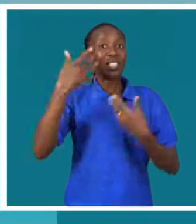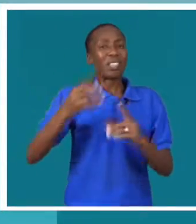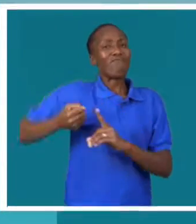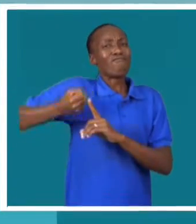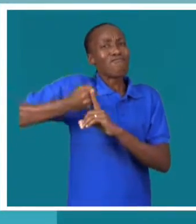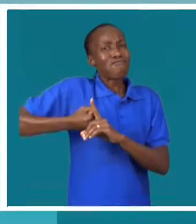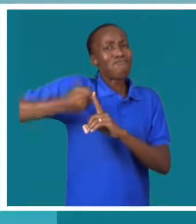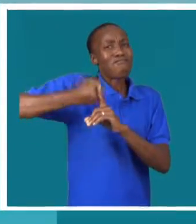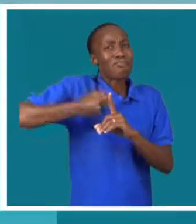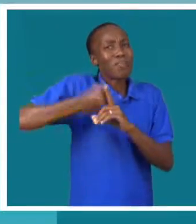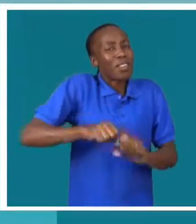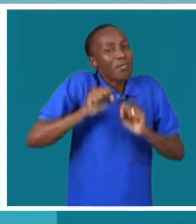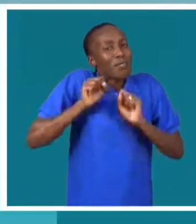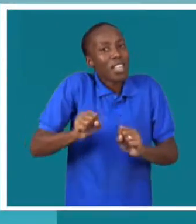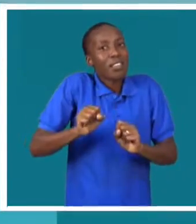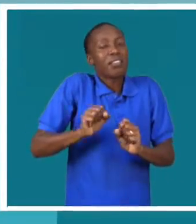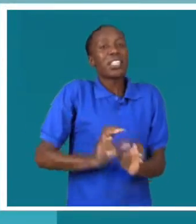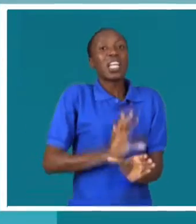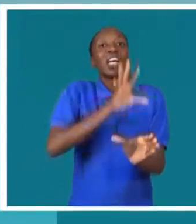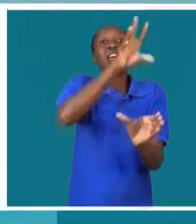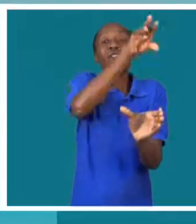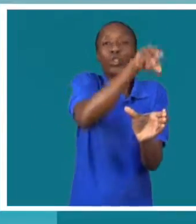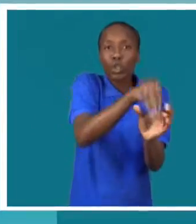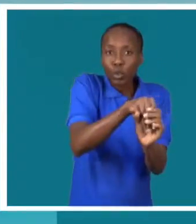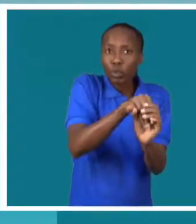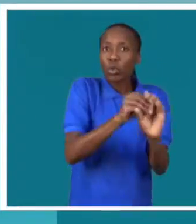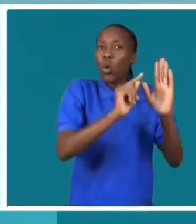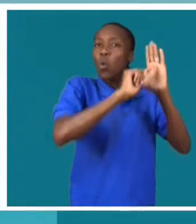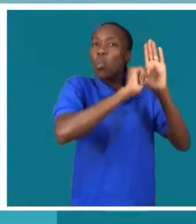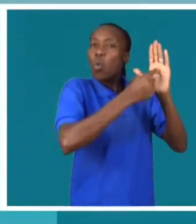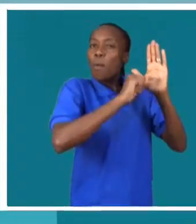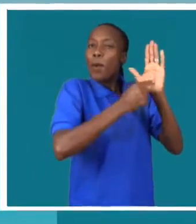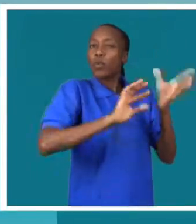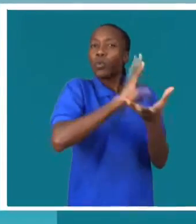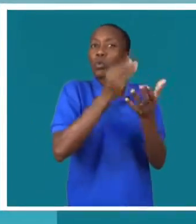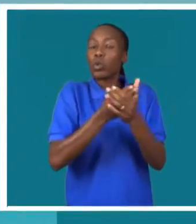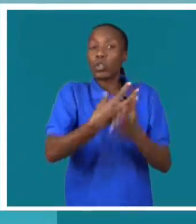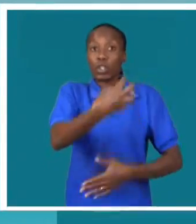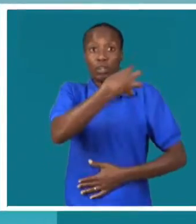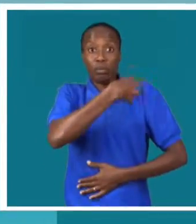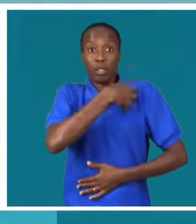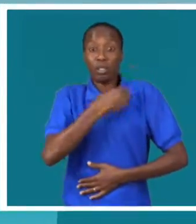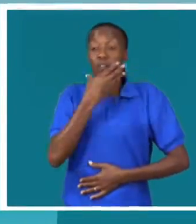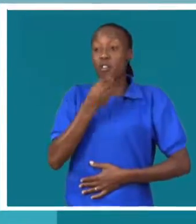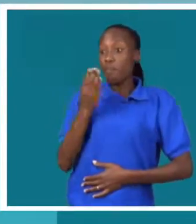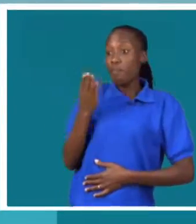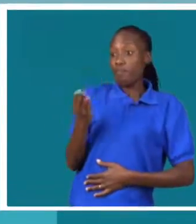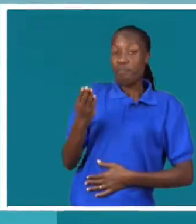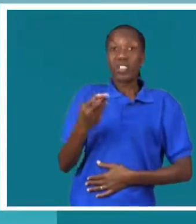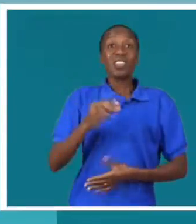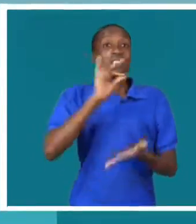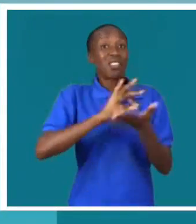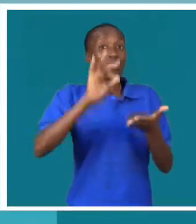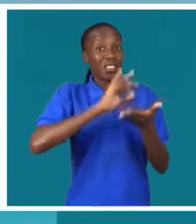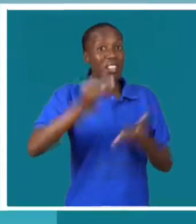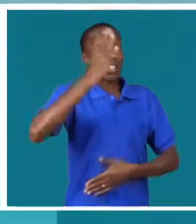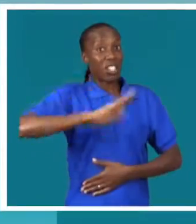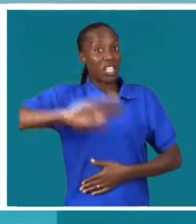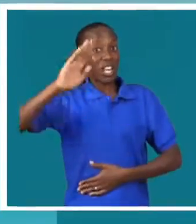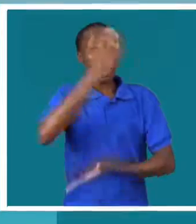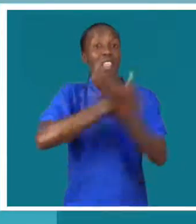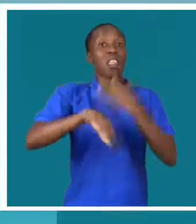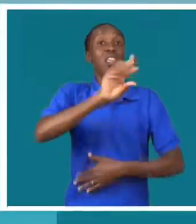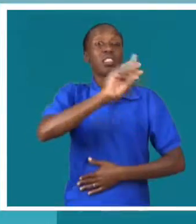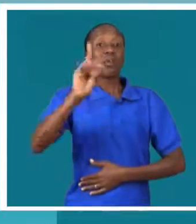insistimos que deve fazer parte das agendas de todos os ministérios. Ricardo Morensi, secretário